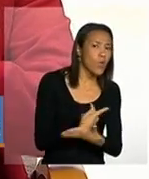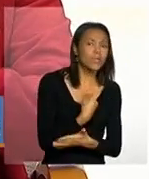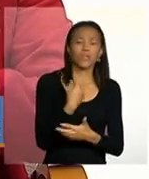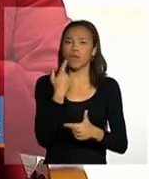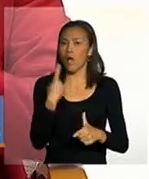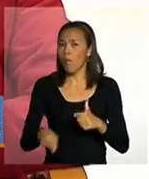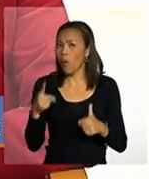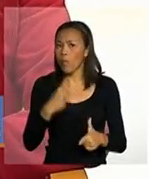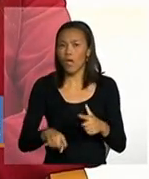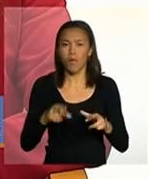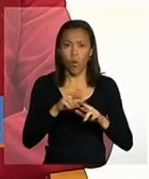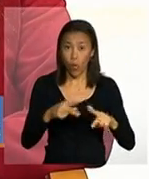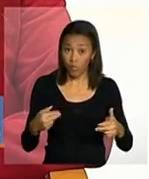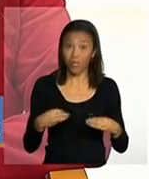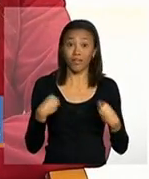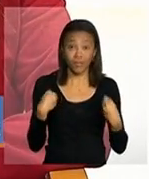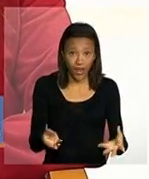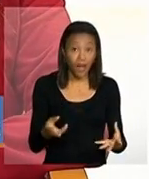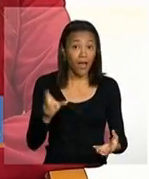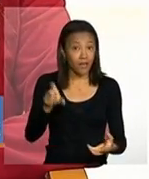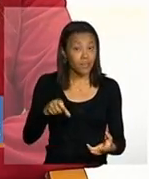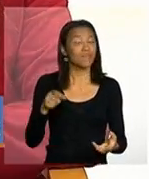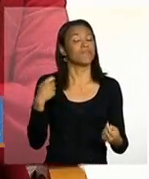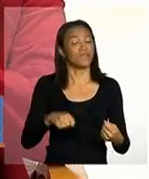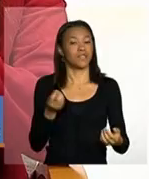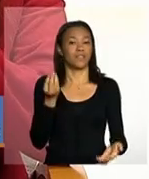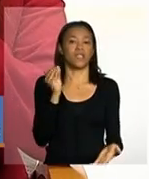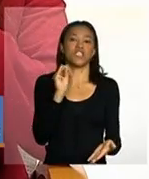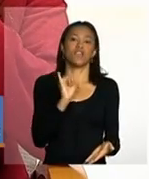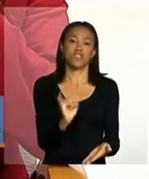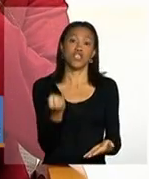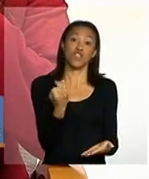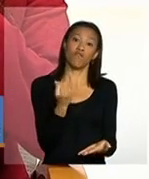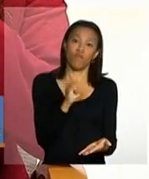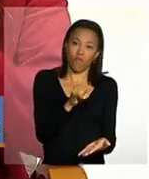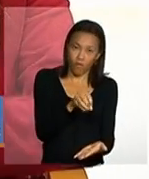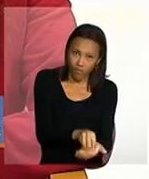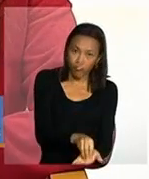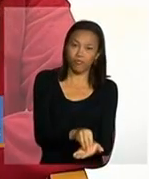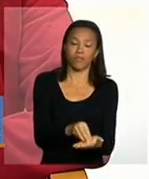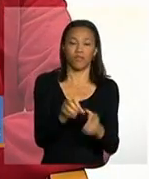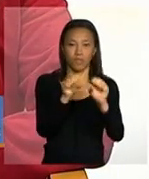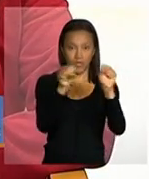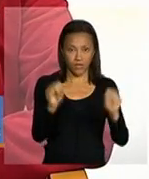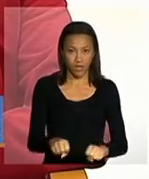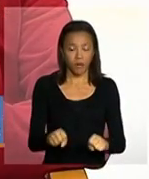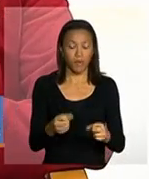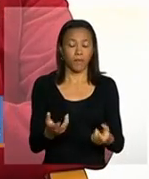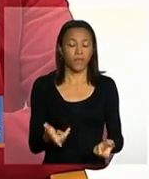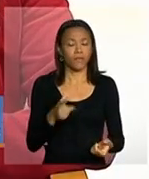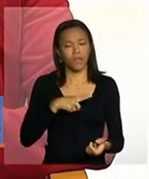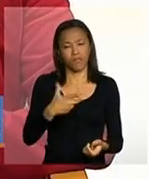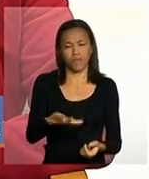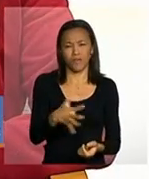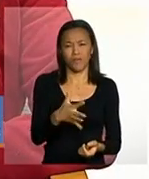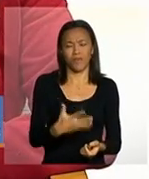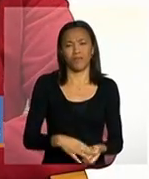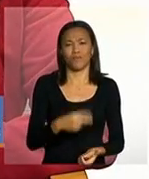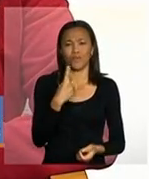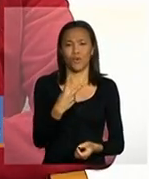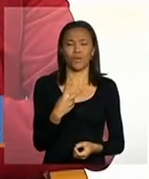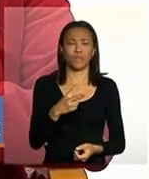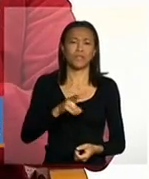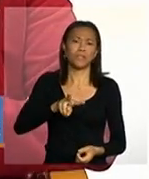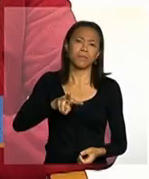assegurar a renda da família também deverá ser feita no SICOM e só uma observação a gente já tem hoje cerca de um pouco mais de dois mil